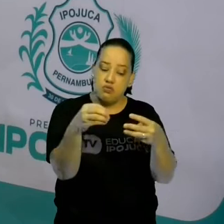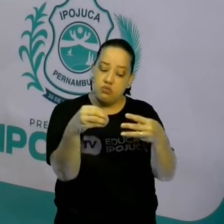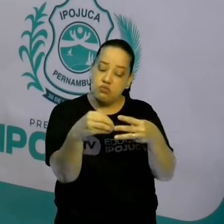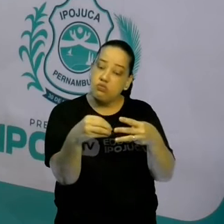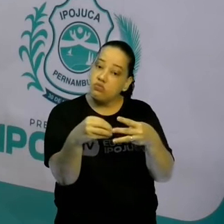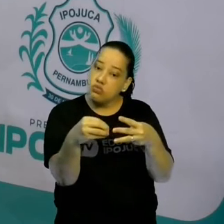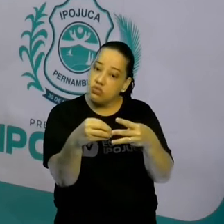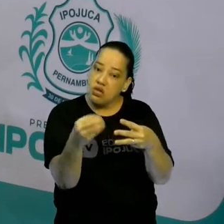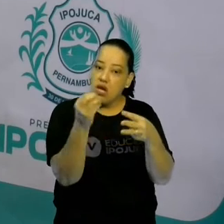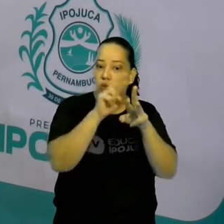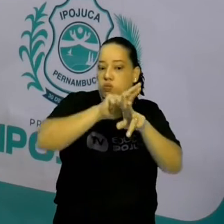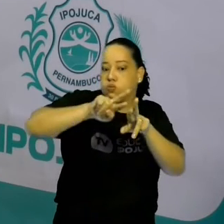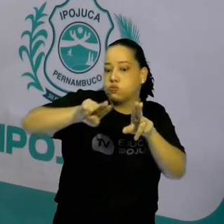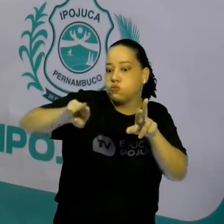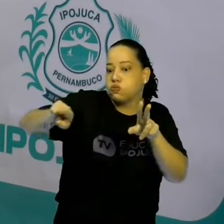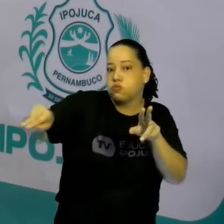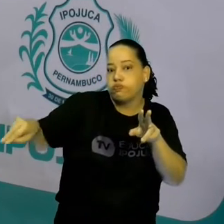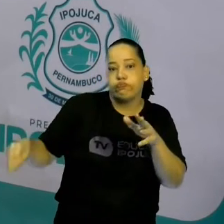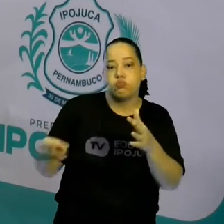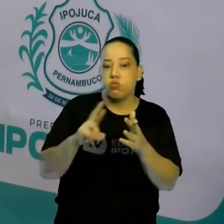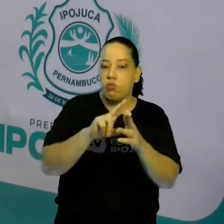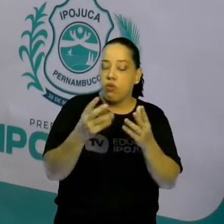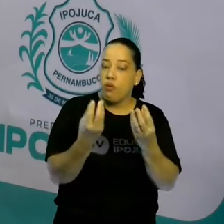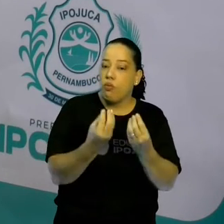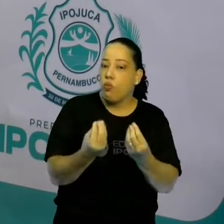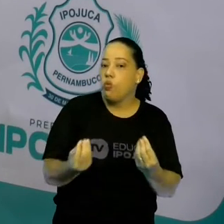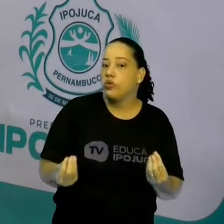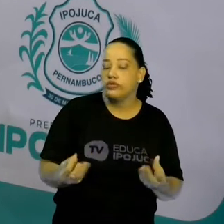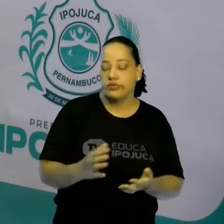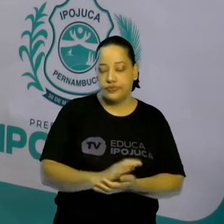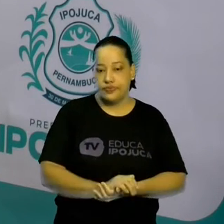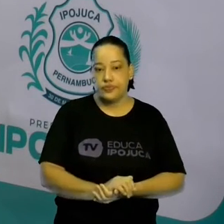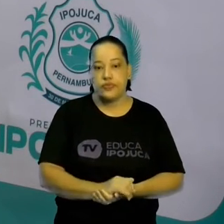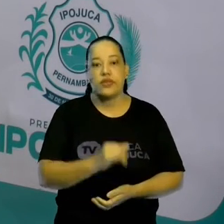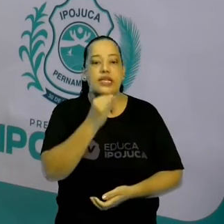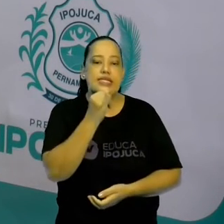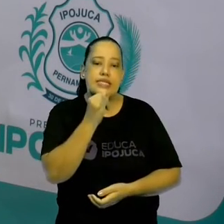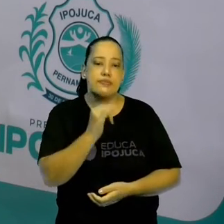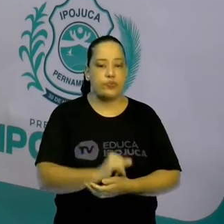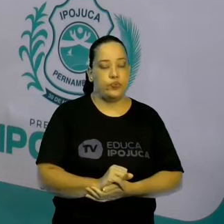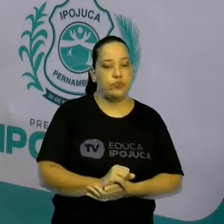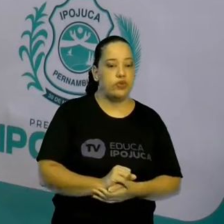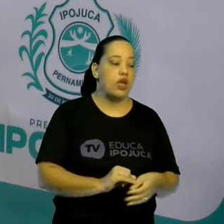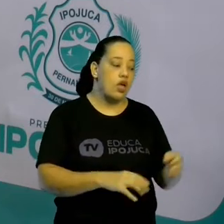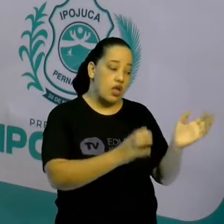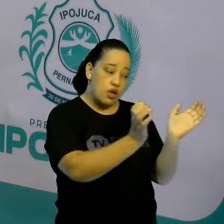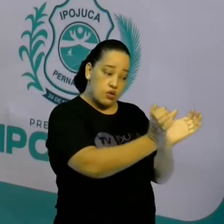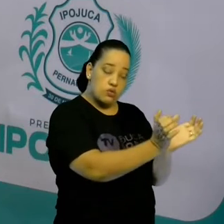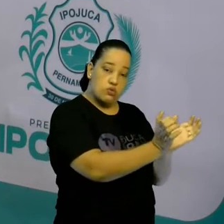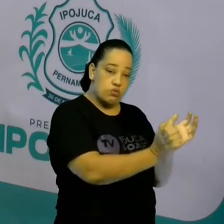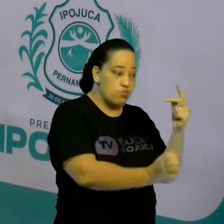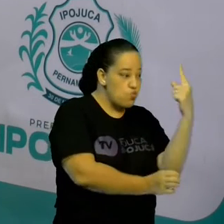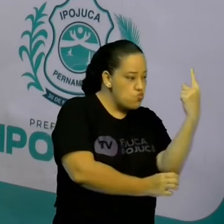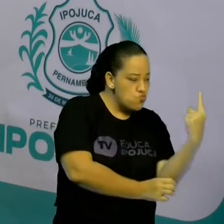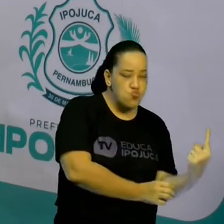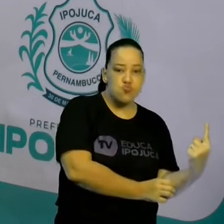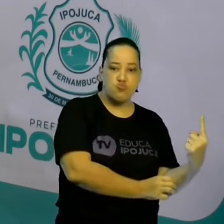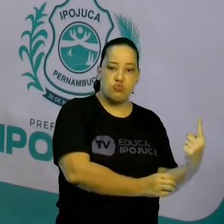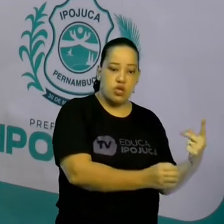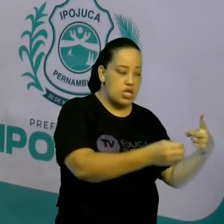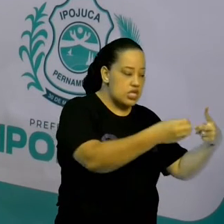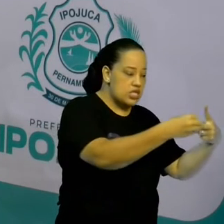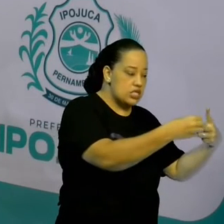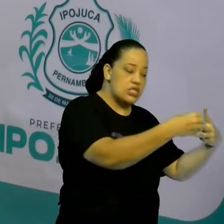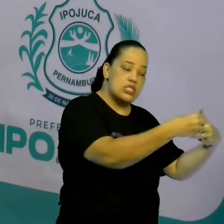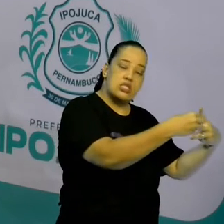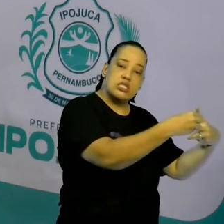unicelular, ele é formado por uma única célula. Ou seja, uma única célula vai ser o ser